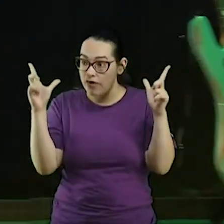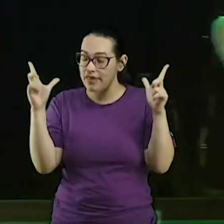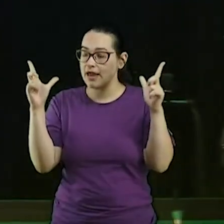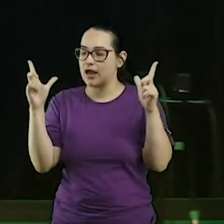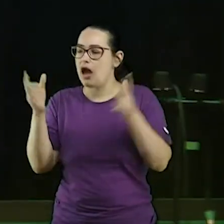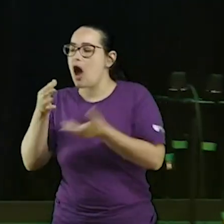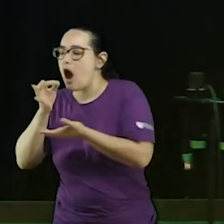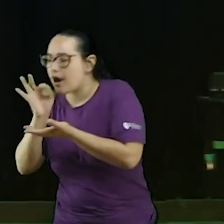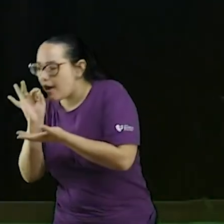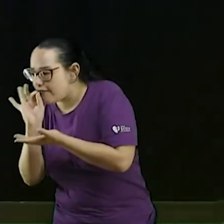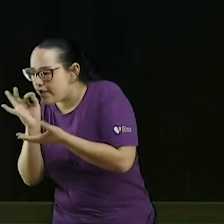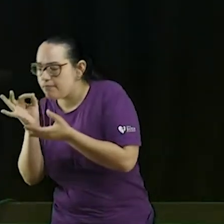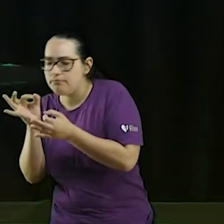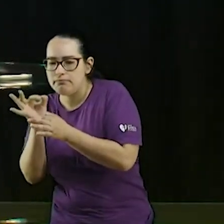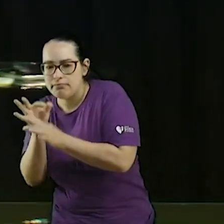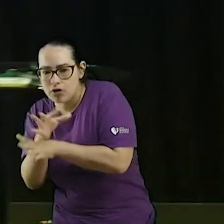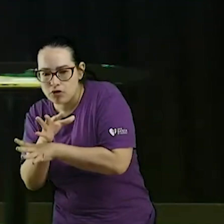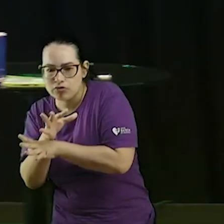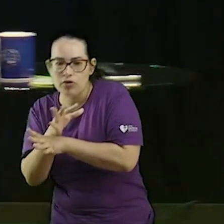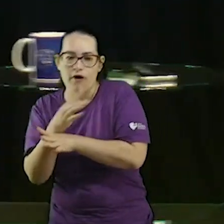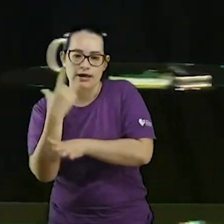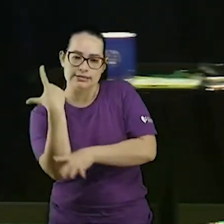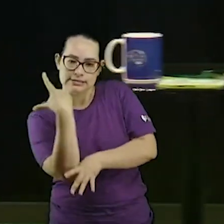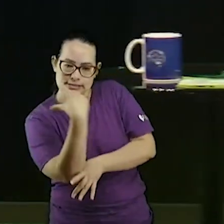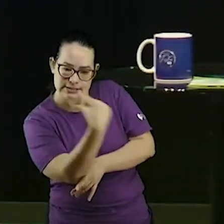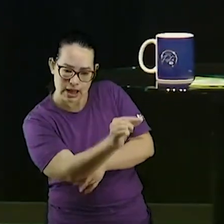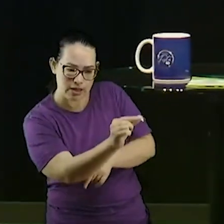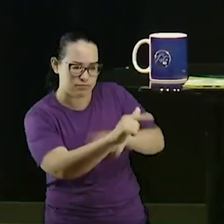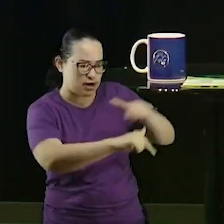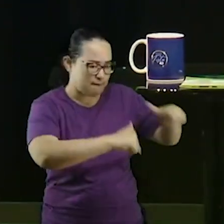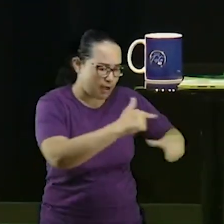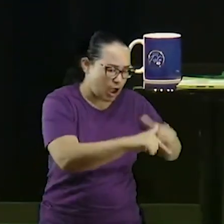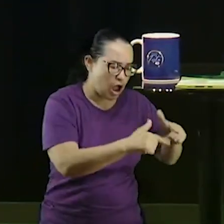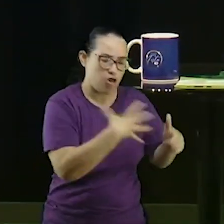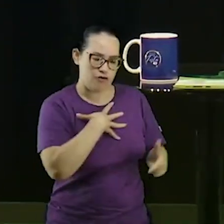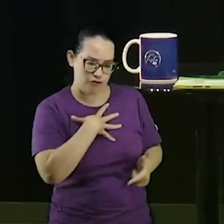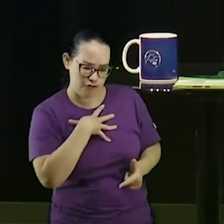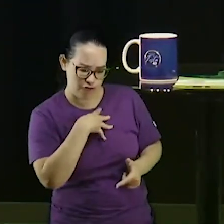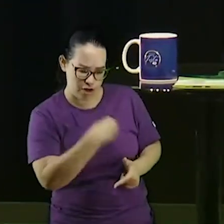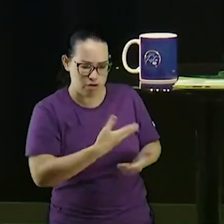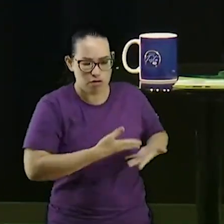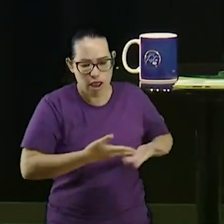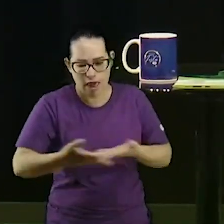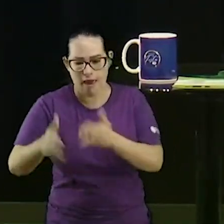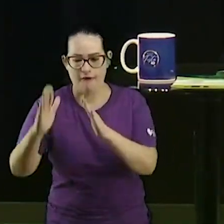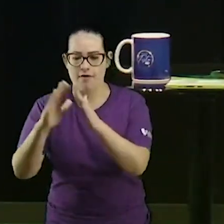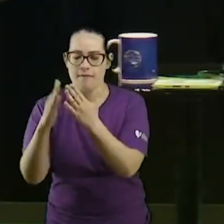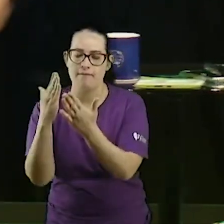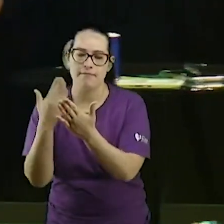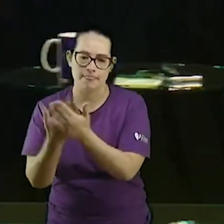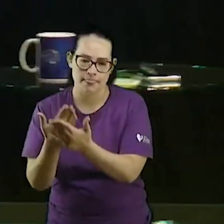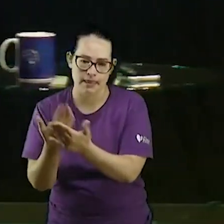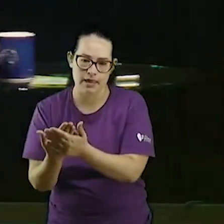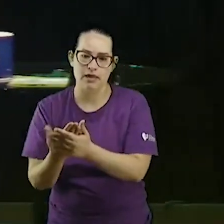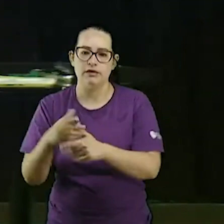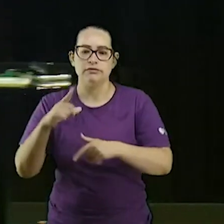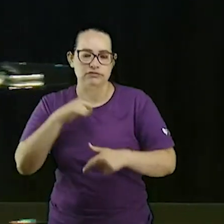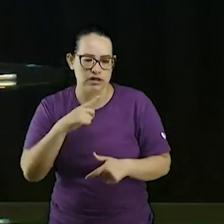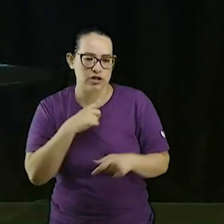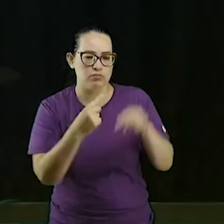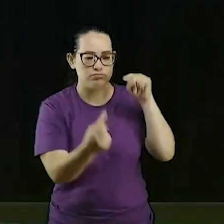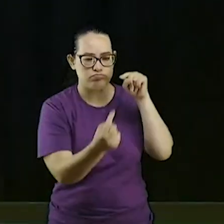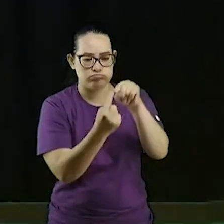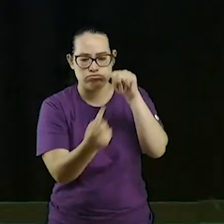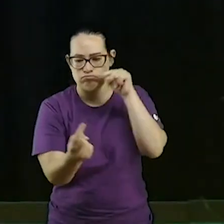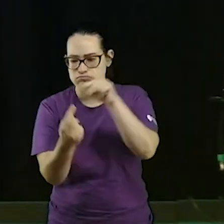você se desloca até o teu trabalho, leva teus filhos para a escola, você tem que cumprir metas e metas e metas,